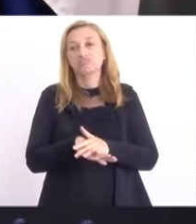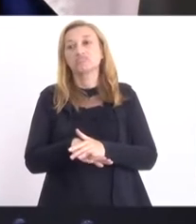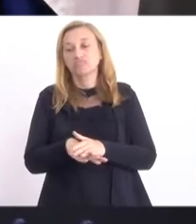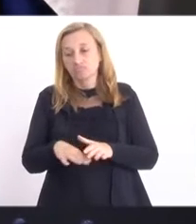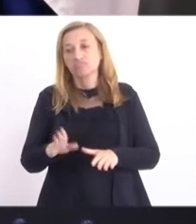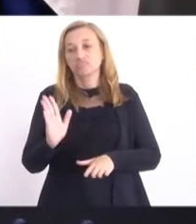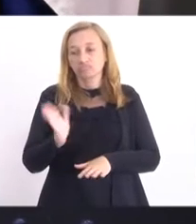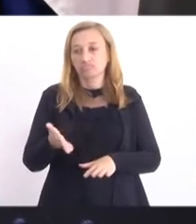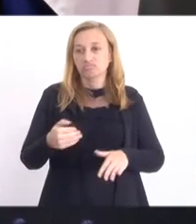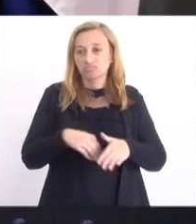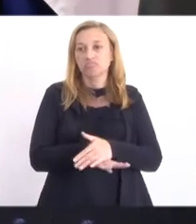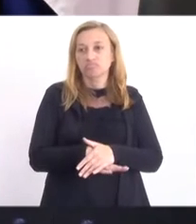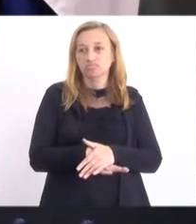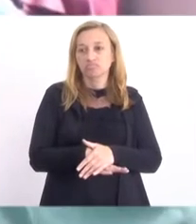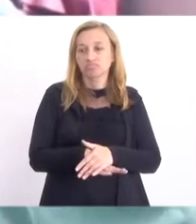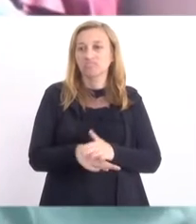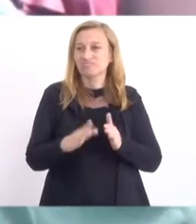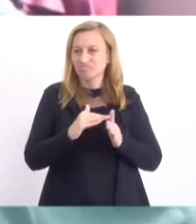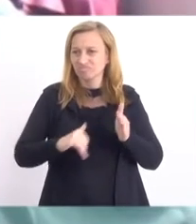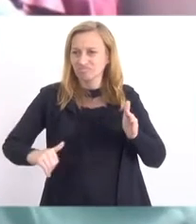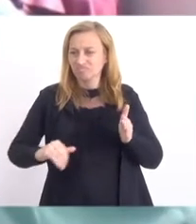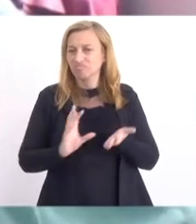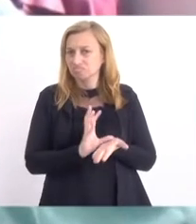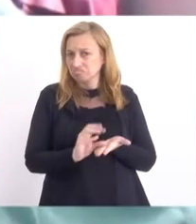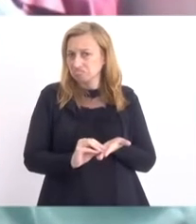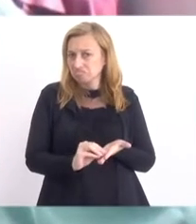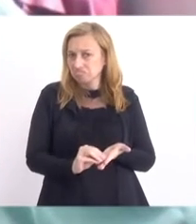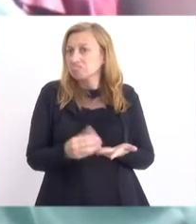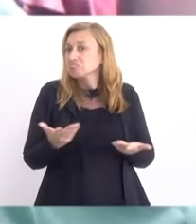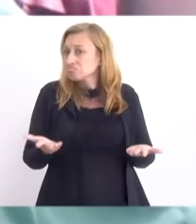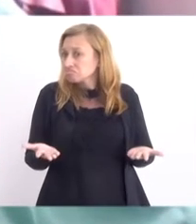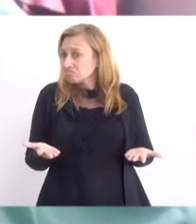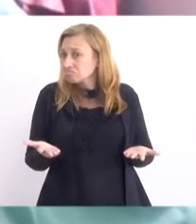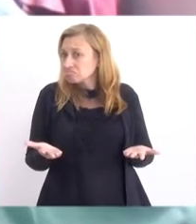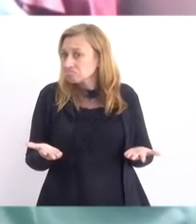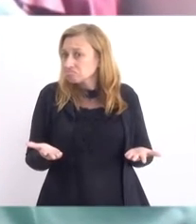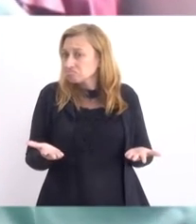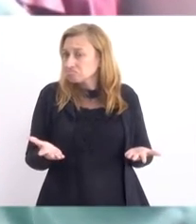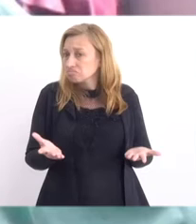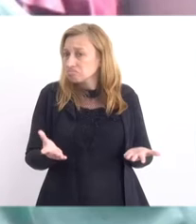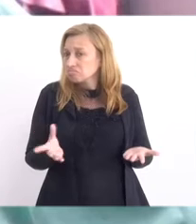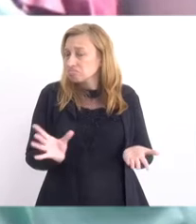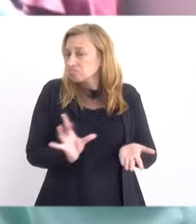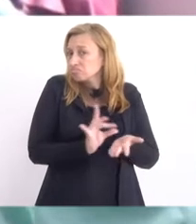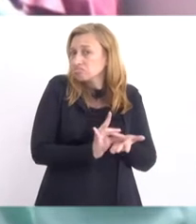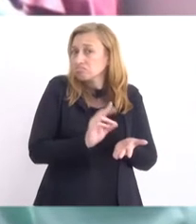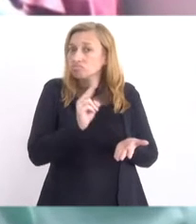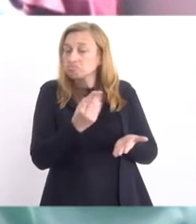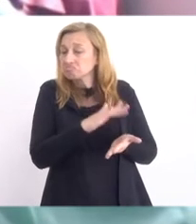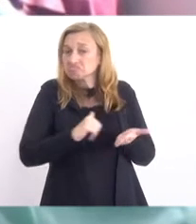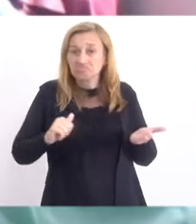está Mas se não está, então a gente quer retirar de pauta, Márcio? É ou anexação ou retirar.